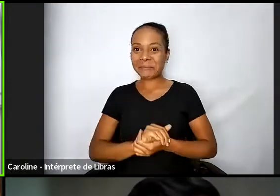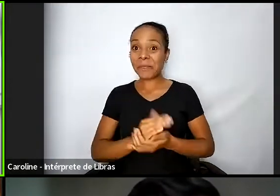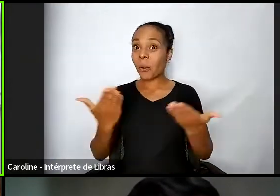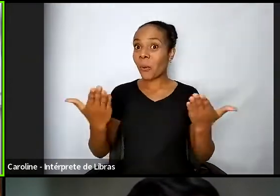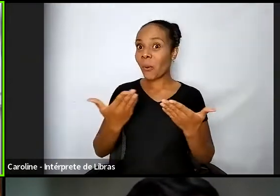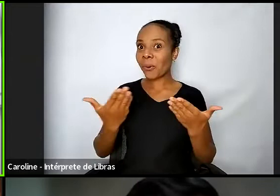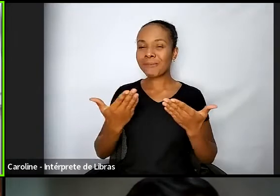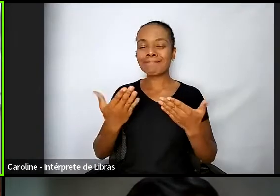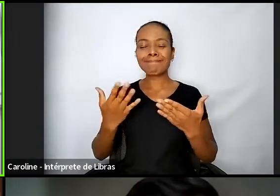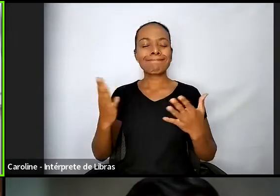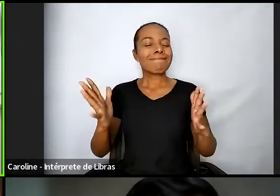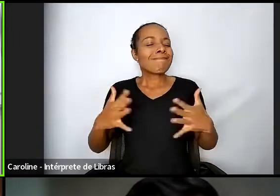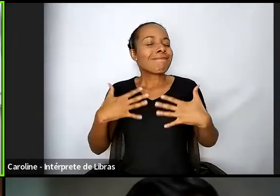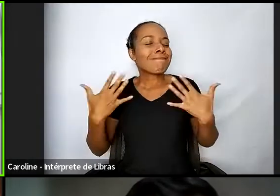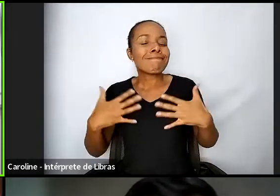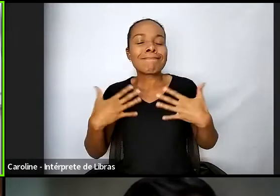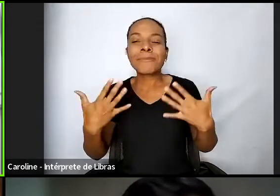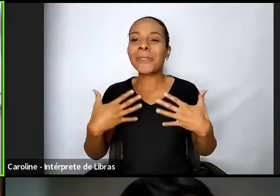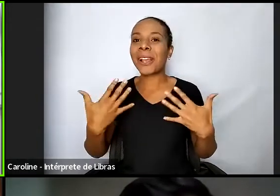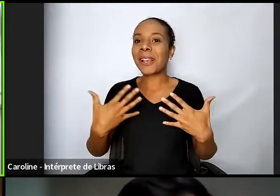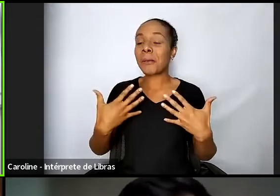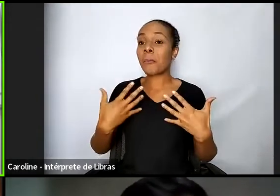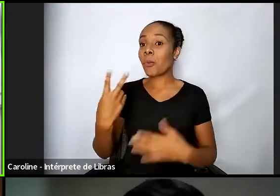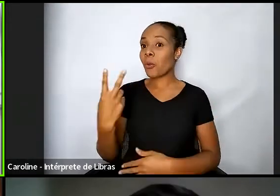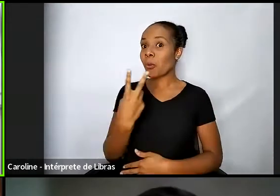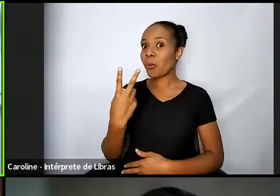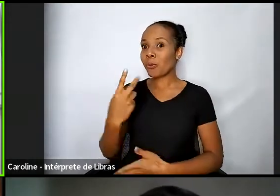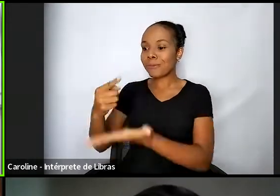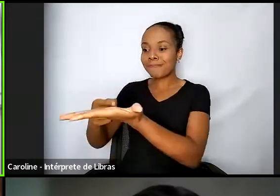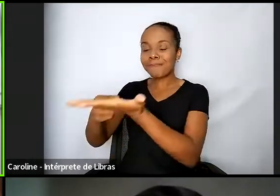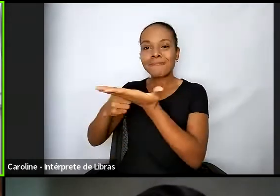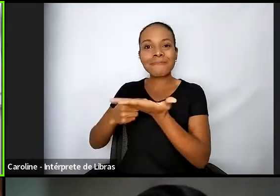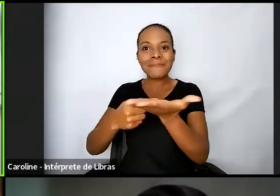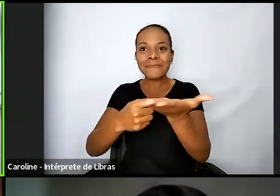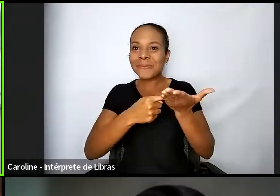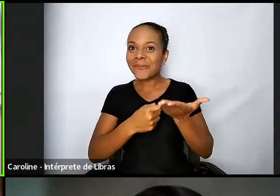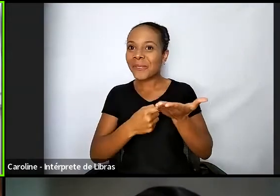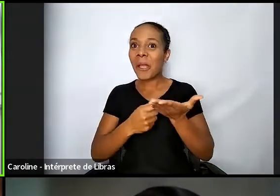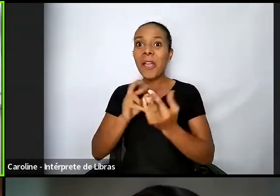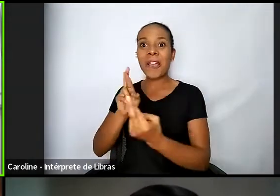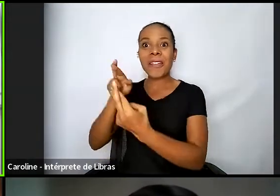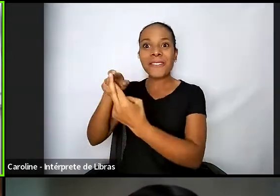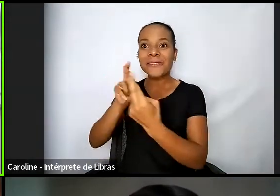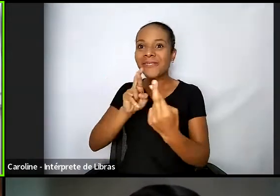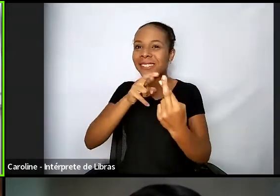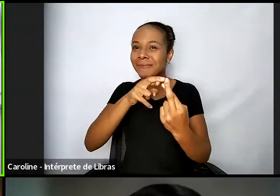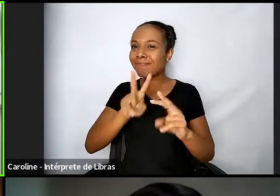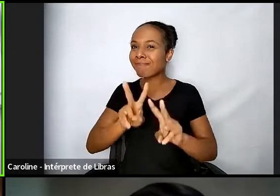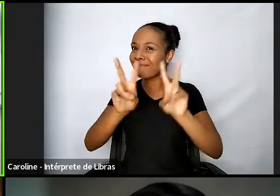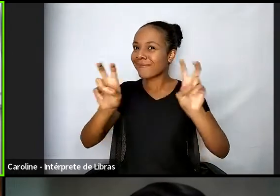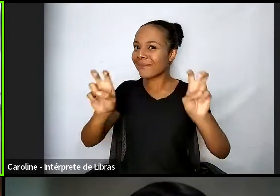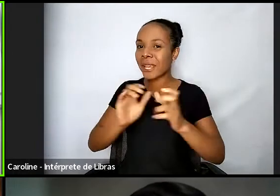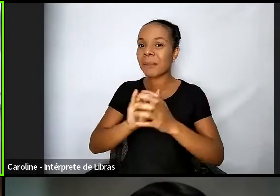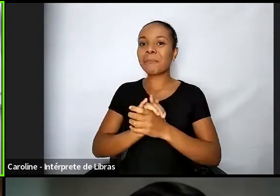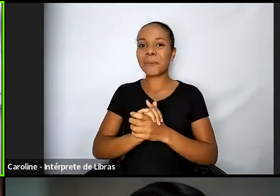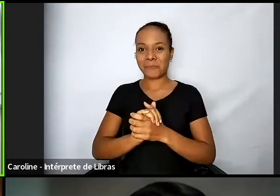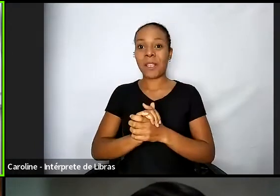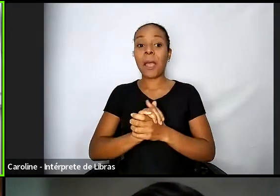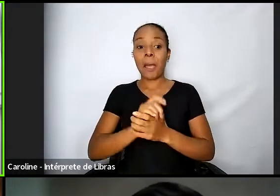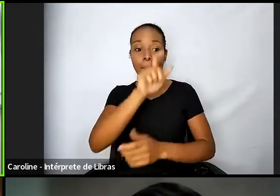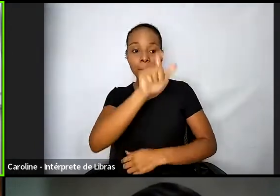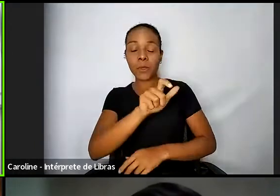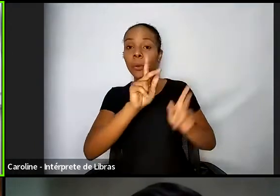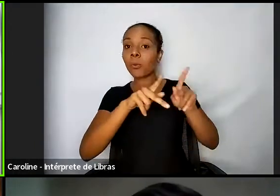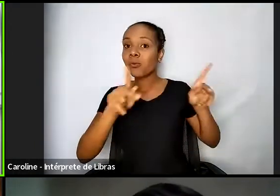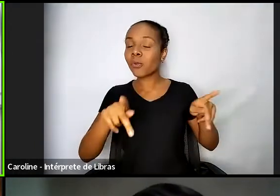duas referências desse tema, dois amigos muito queridos, a professora Luciana Ortiz, juíza federal